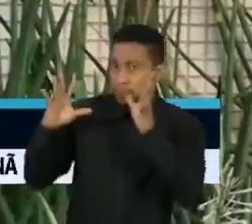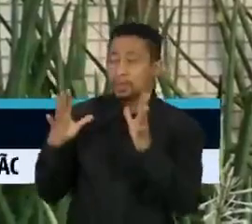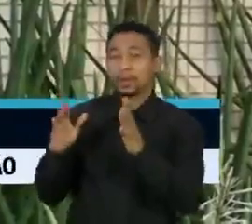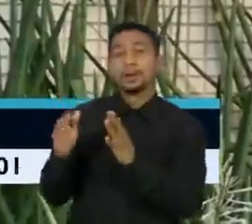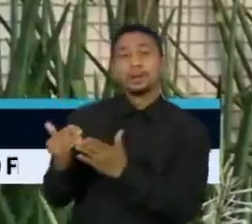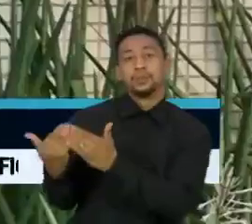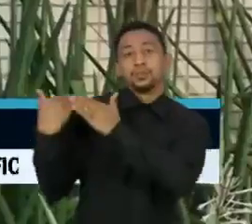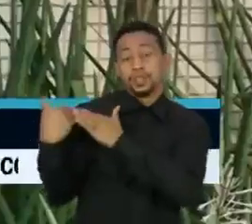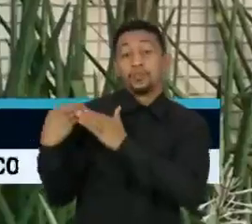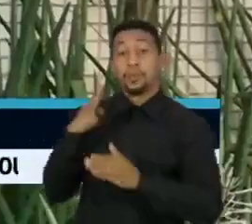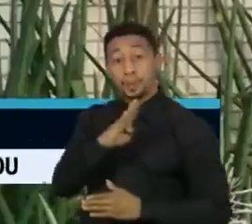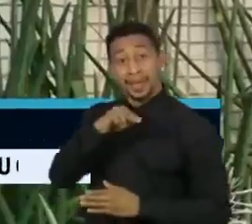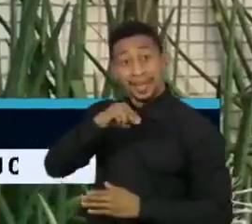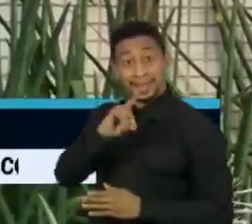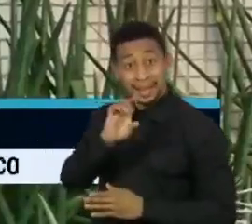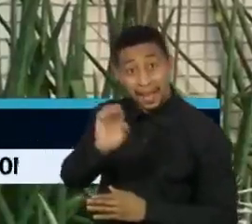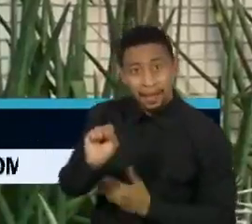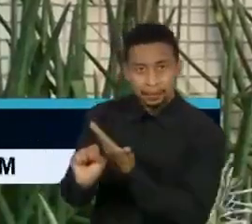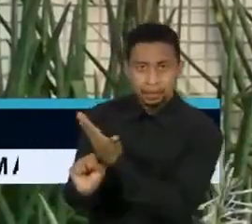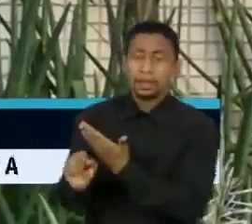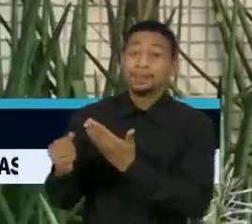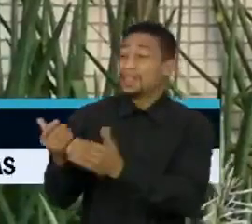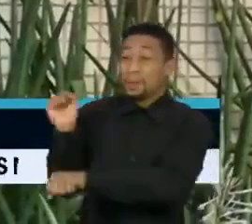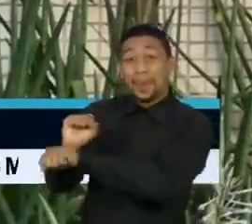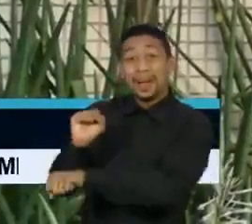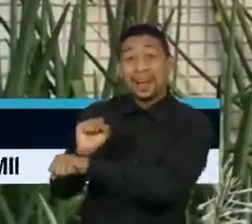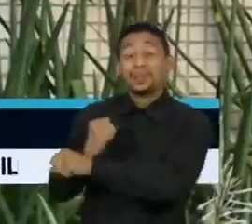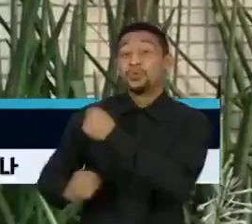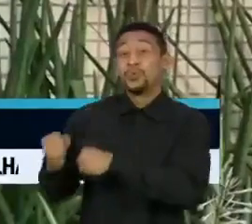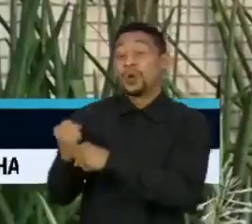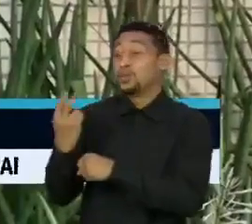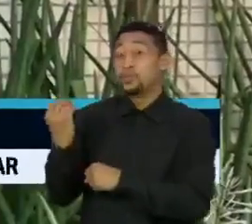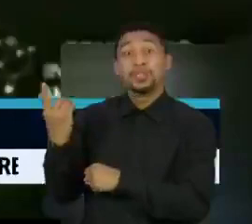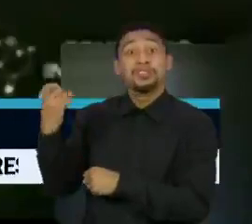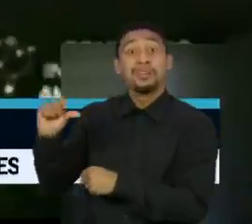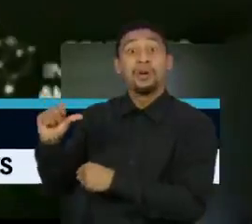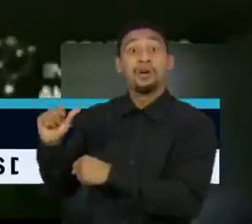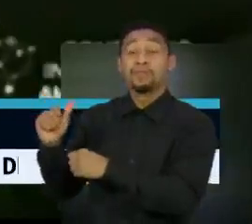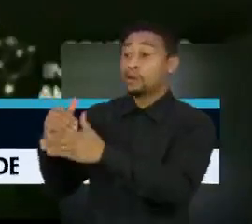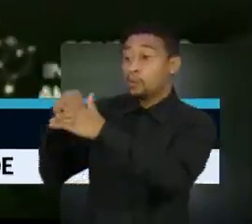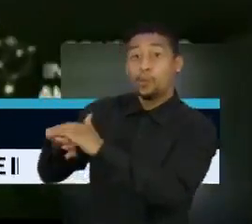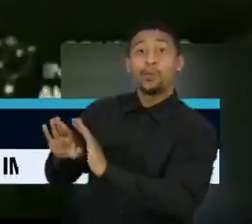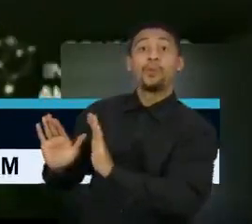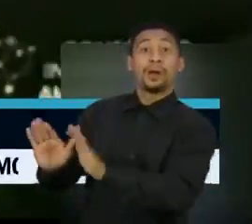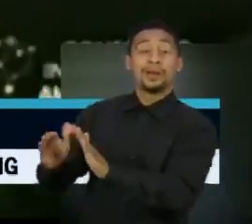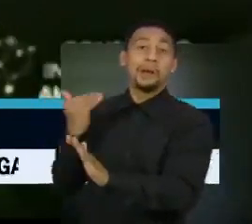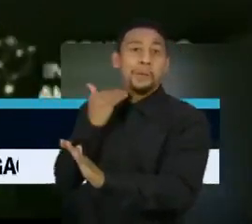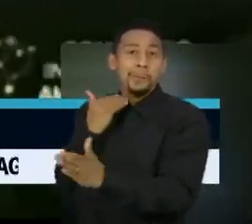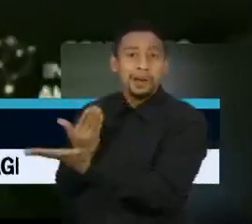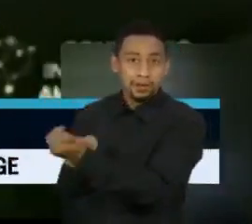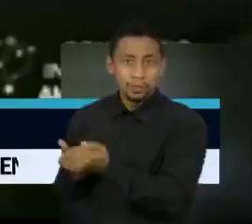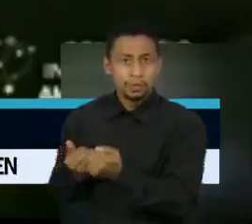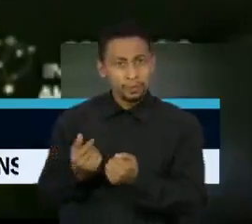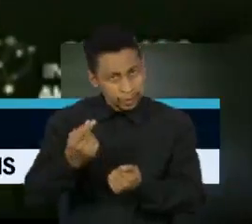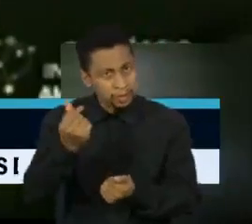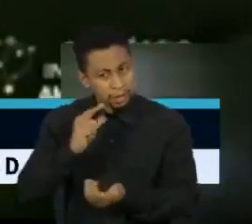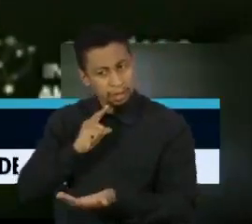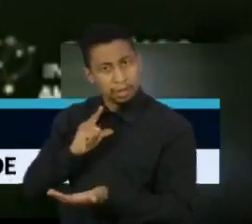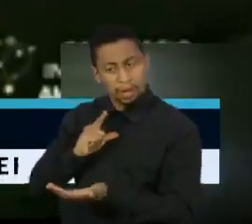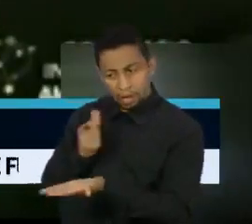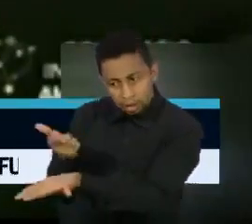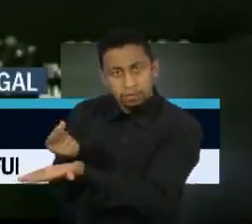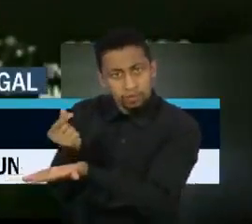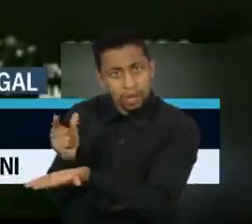Os recursos estão parados desde 2019 numa conta bancária. Com a paralisação do Fundo Amazônia, se gera uma